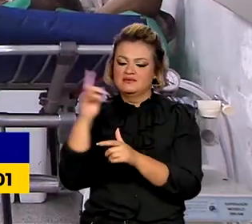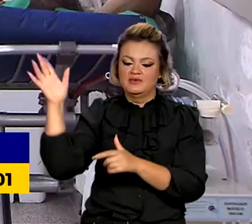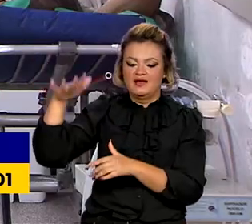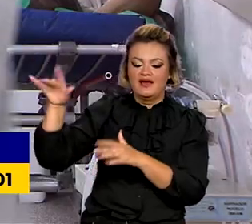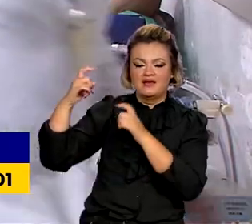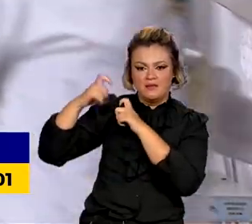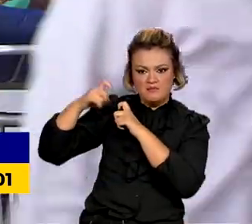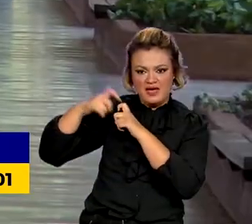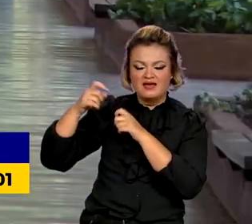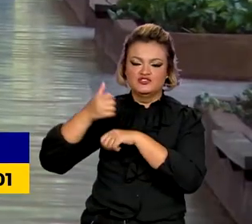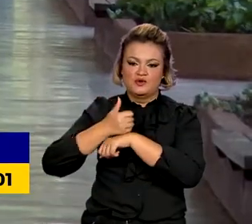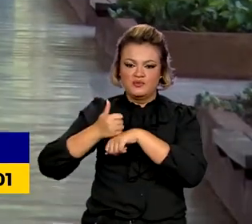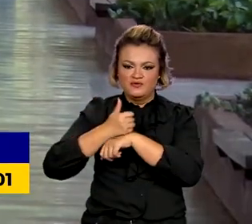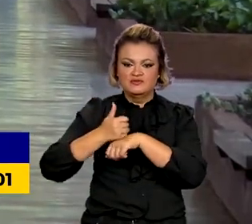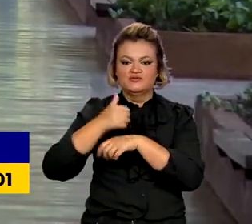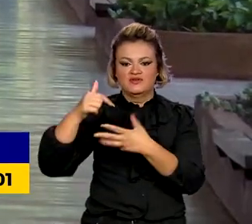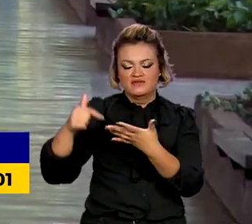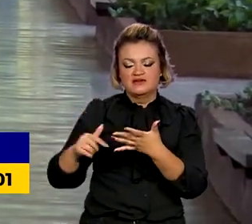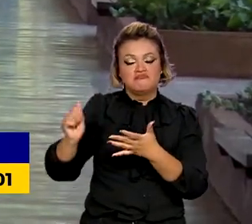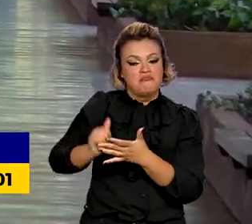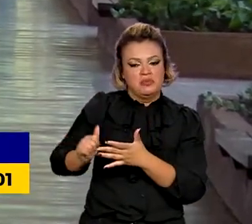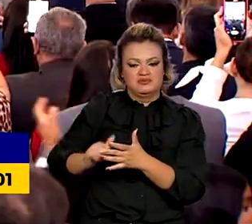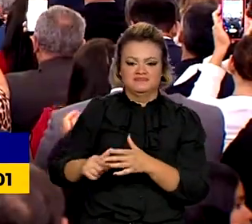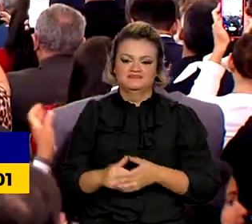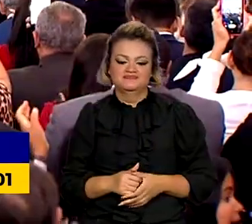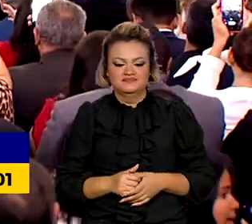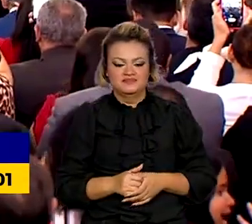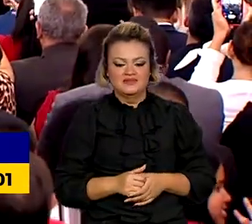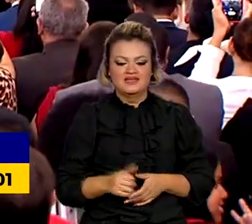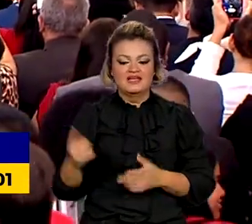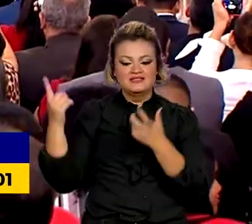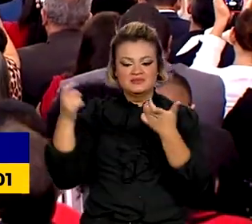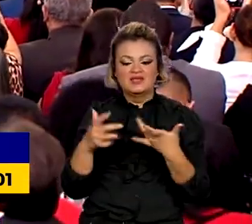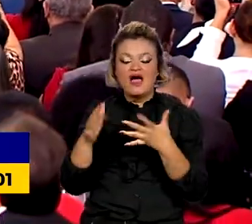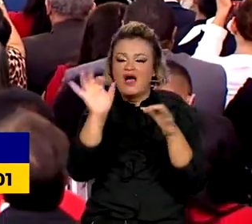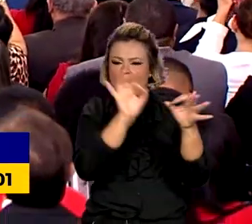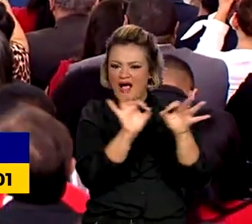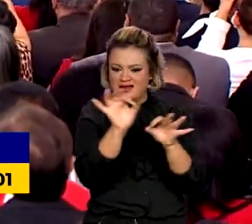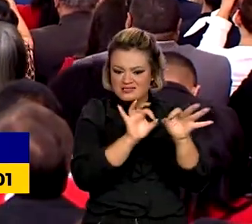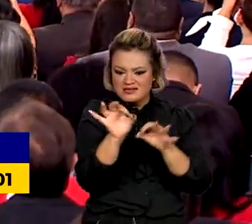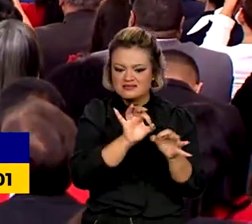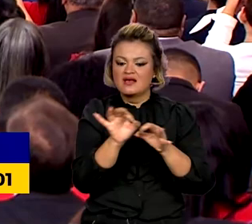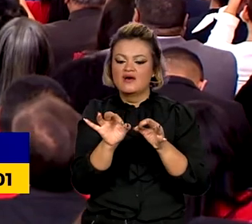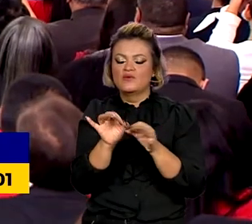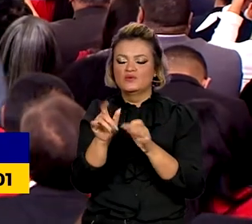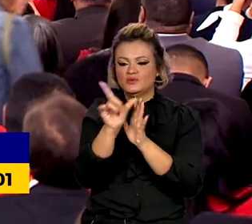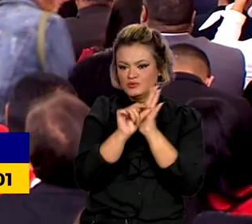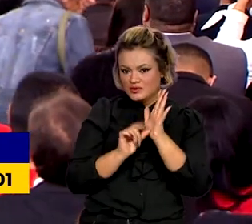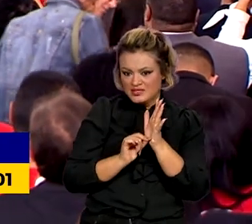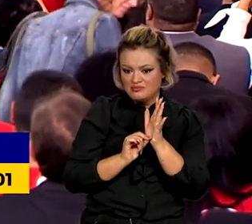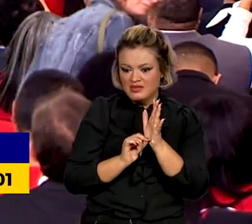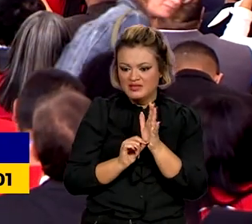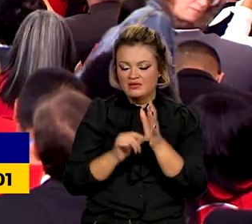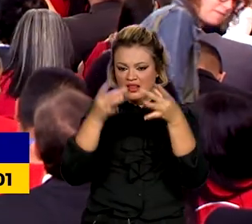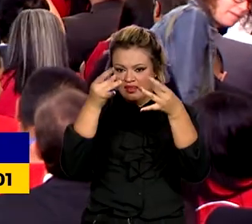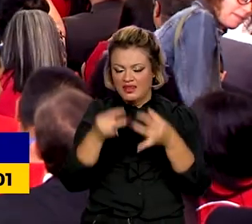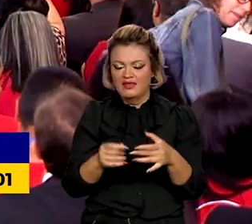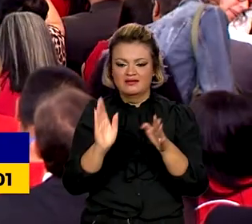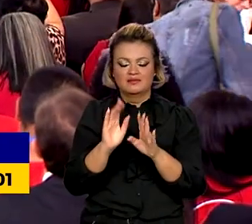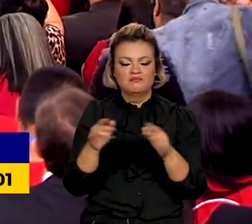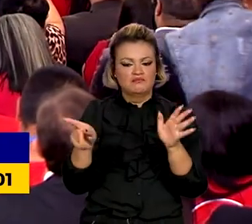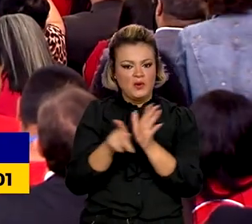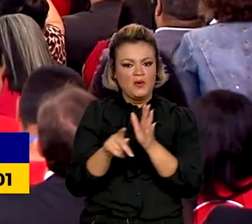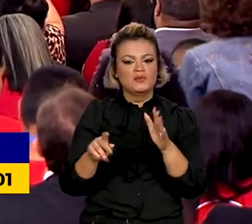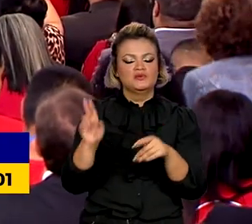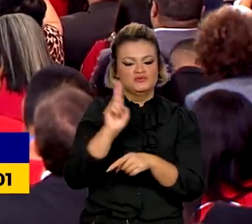médica e multiprofissional e bolsas de permanência. Parte para a recomposição do orçamento discricionário das universidades